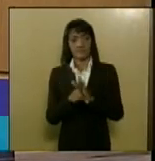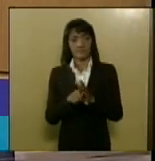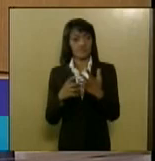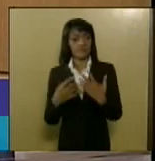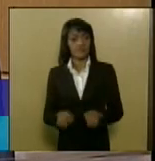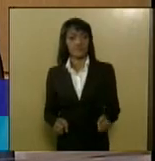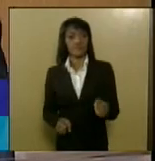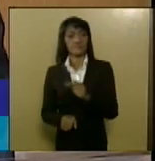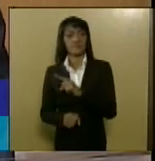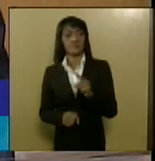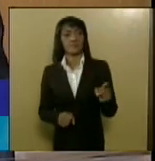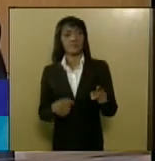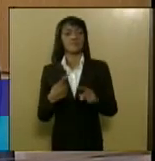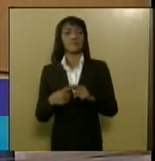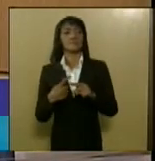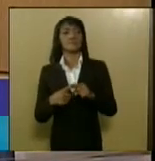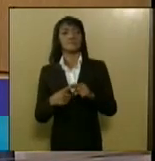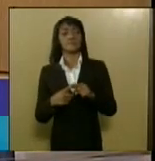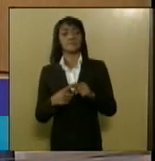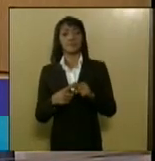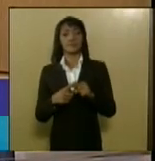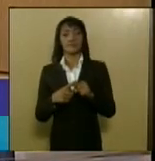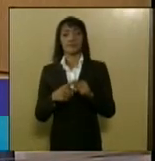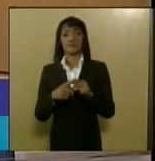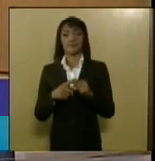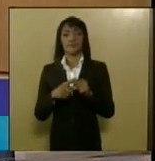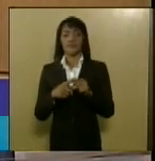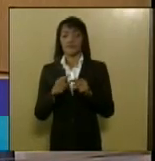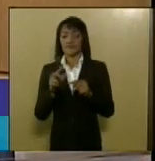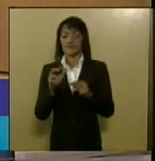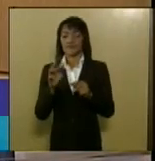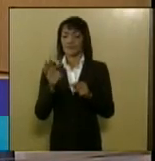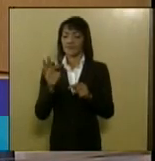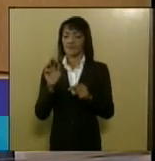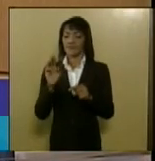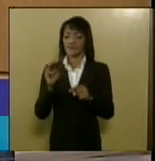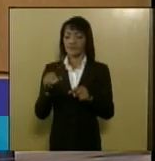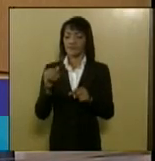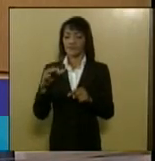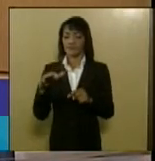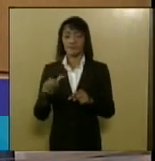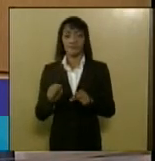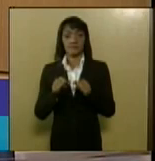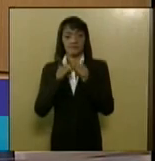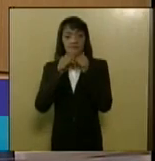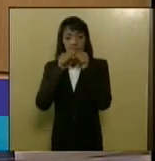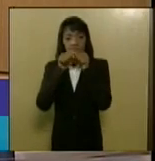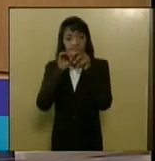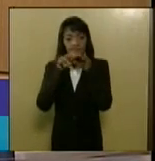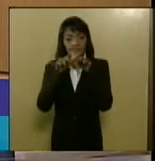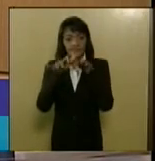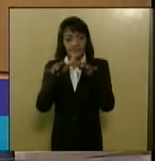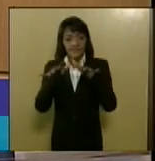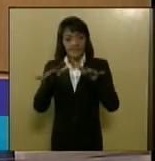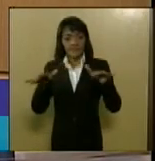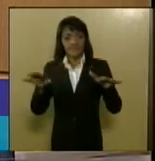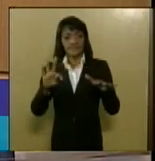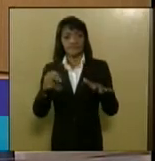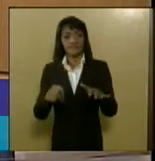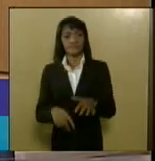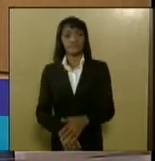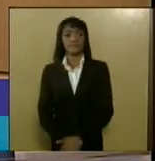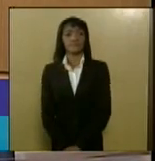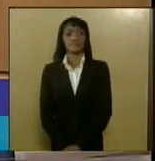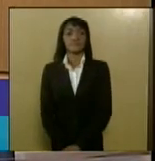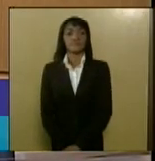fumódromo porque a fumaça não respeita espaço ela vai pra tudo o próximo por favor